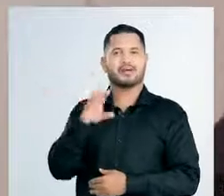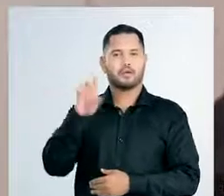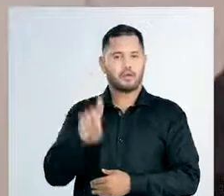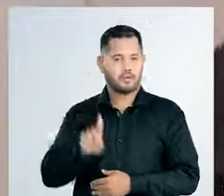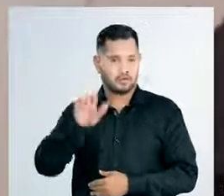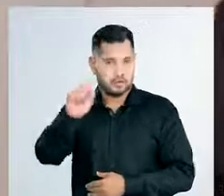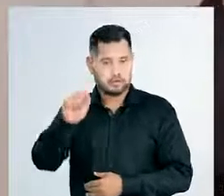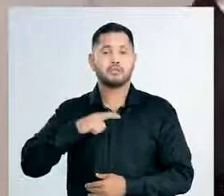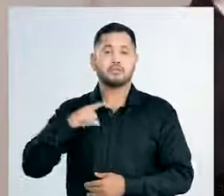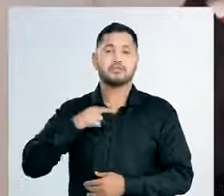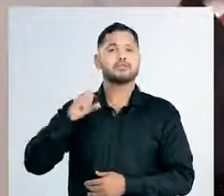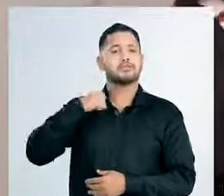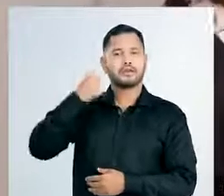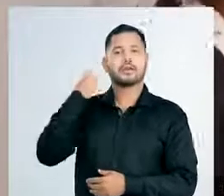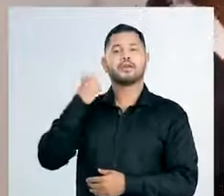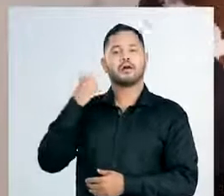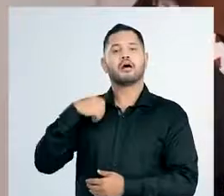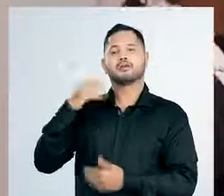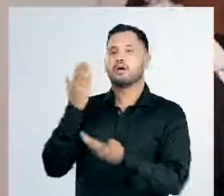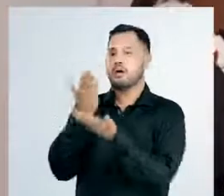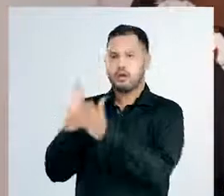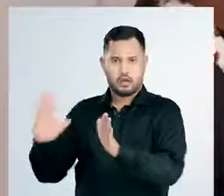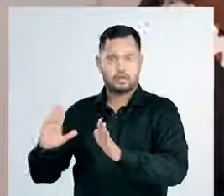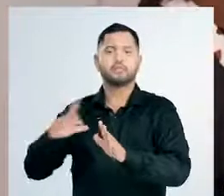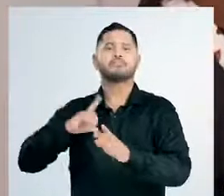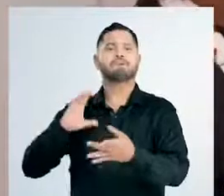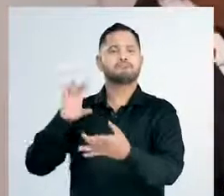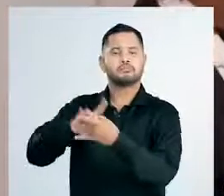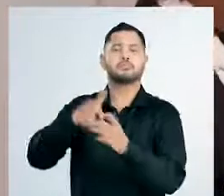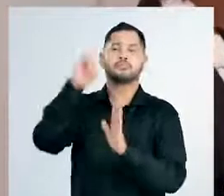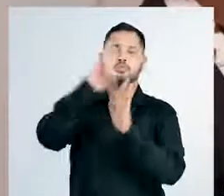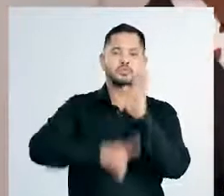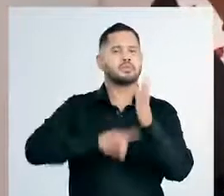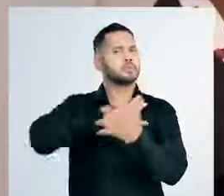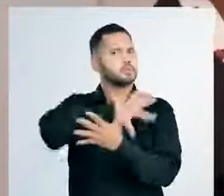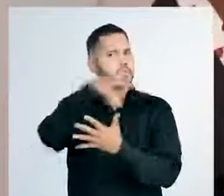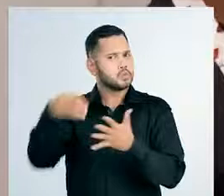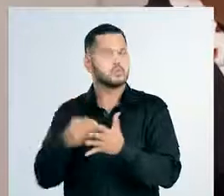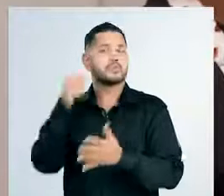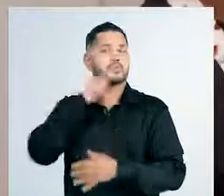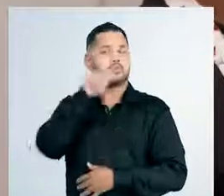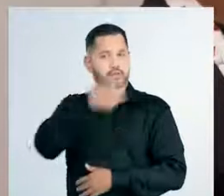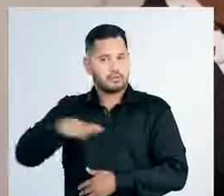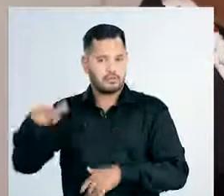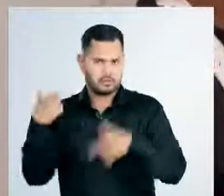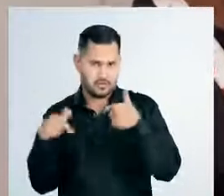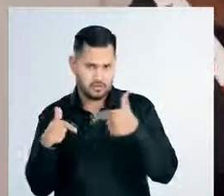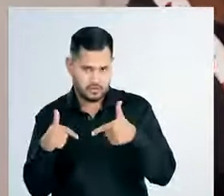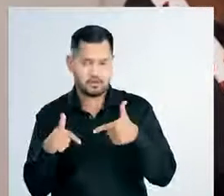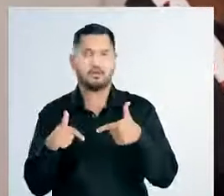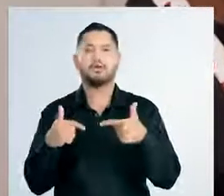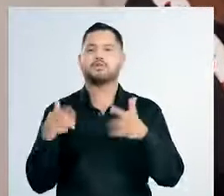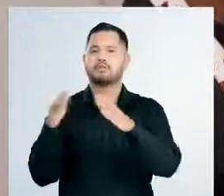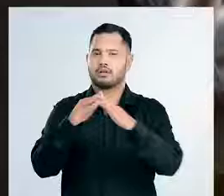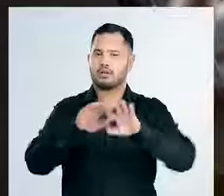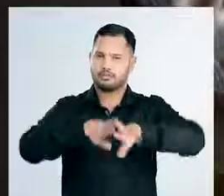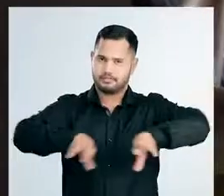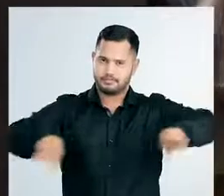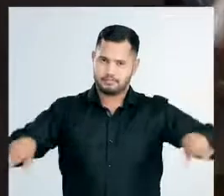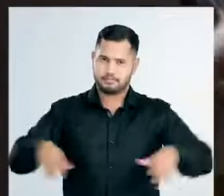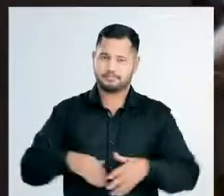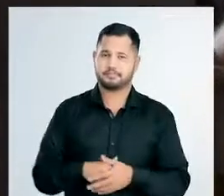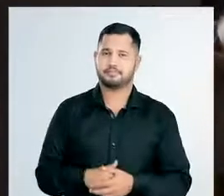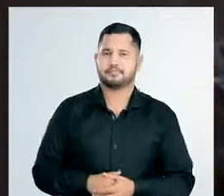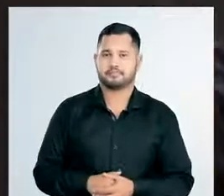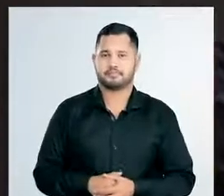o Senado põe fim a isso e estende absolutamente todos os direitos às trabalhadoras e trabalhadores domésticos. A